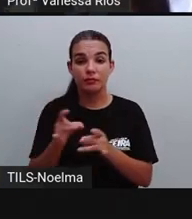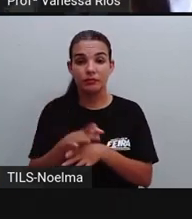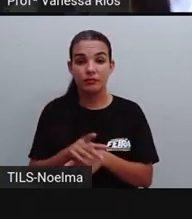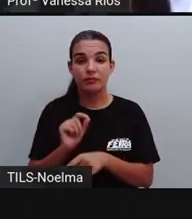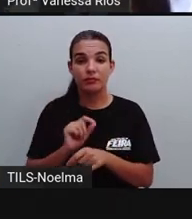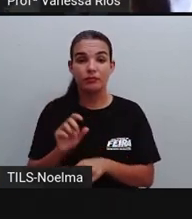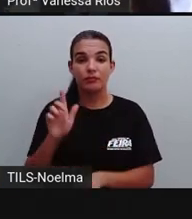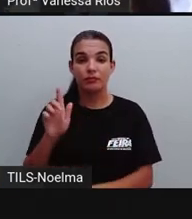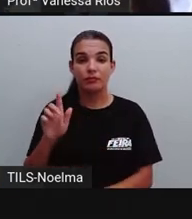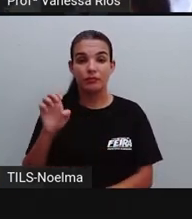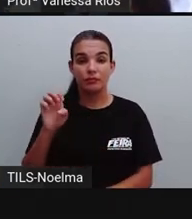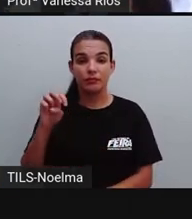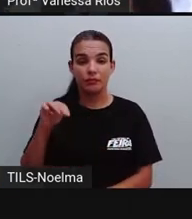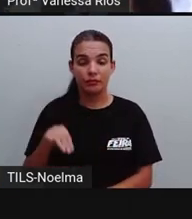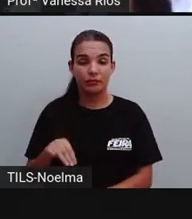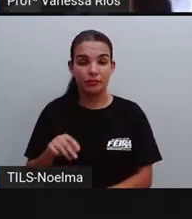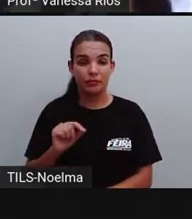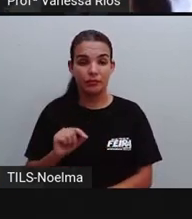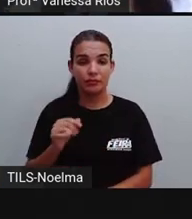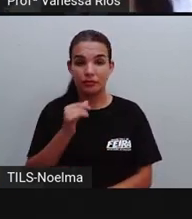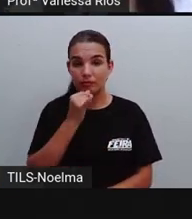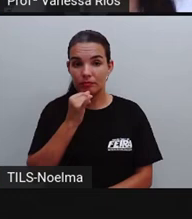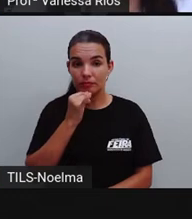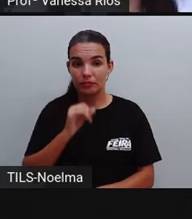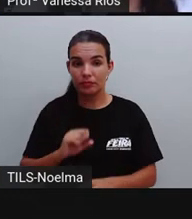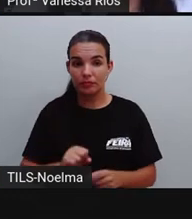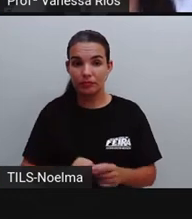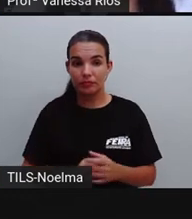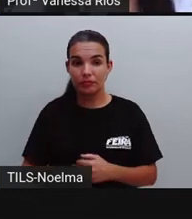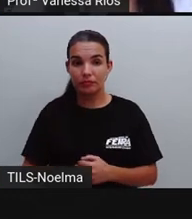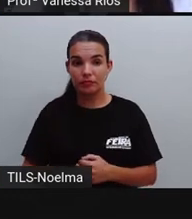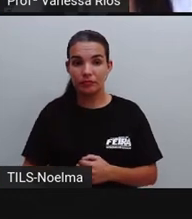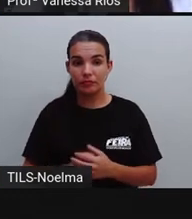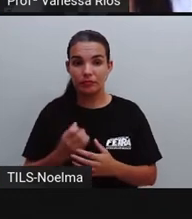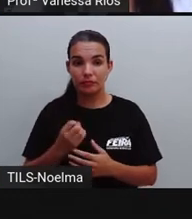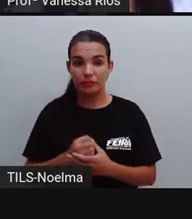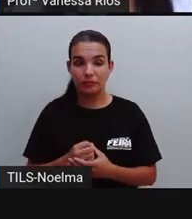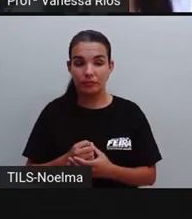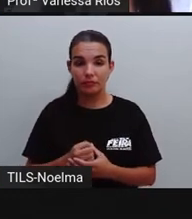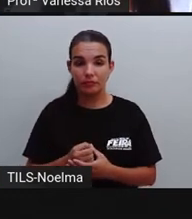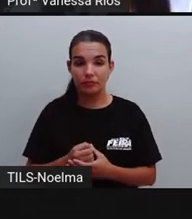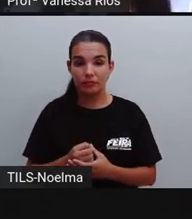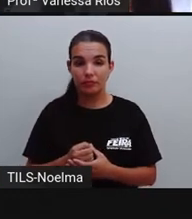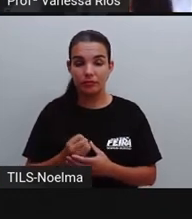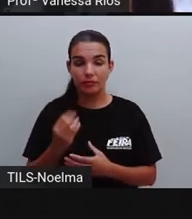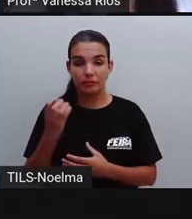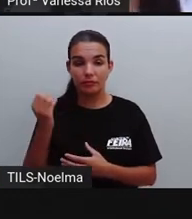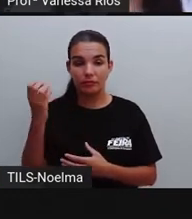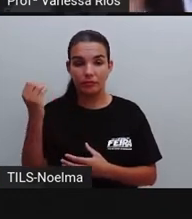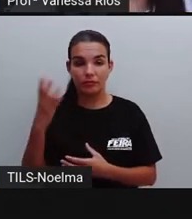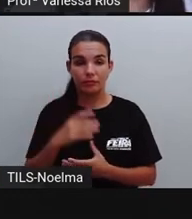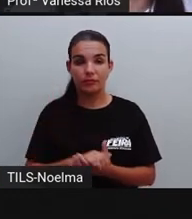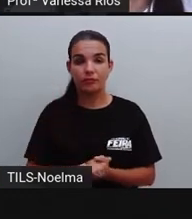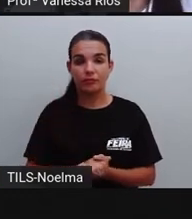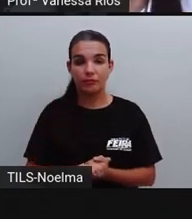terminem em gen. Exemplo, alavancagem, vagem, viagem.